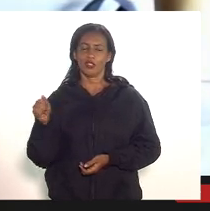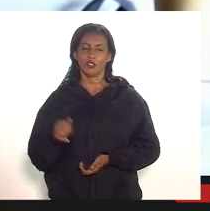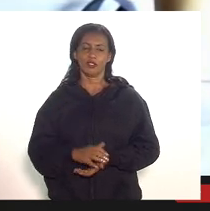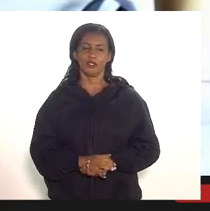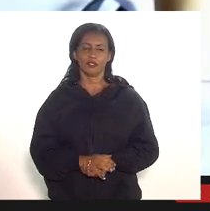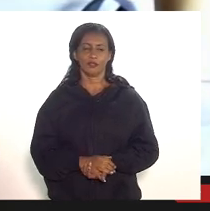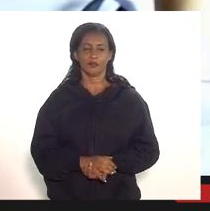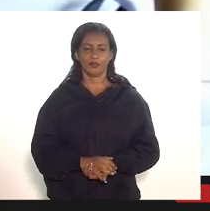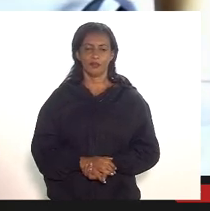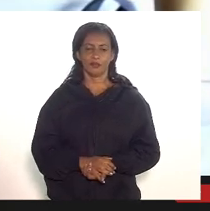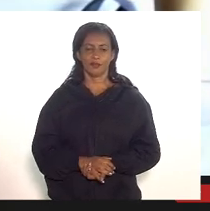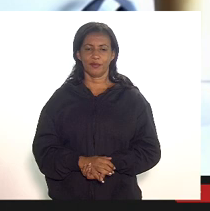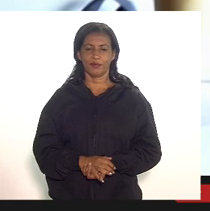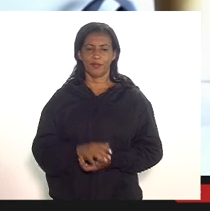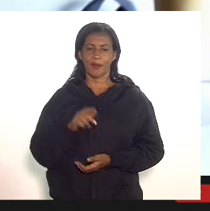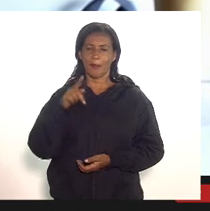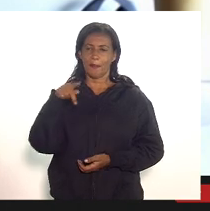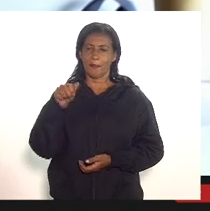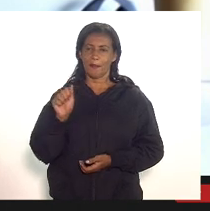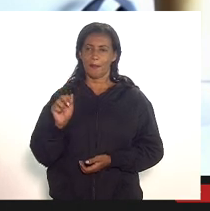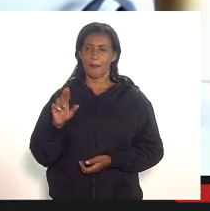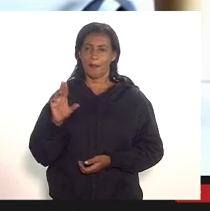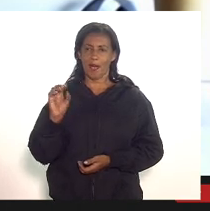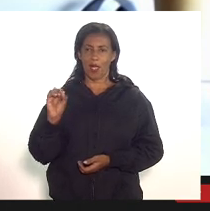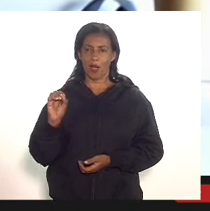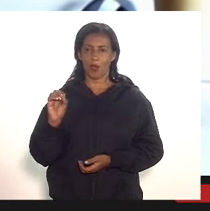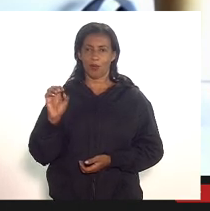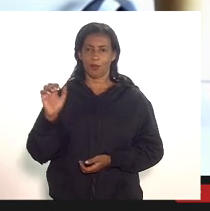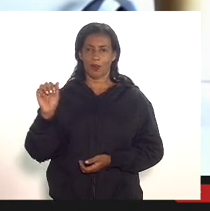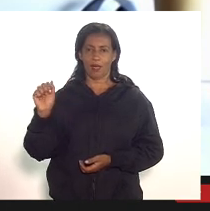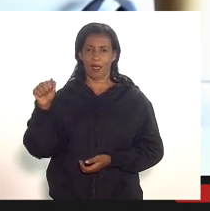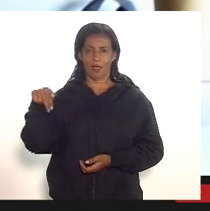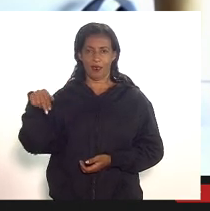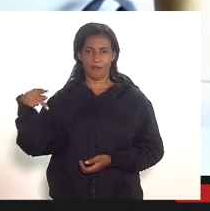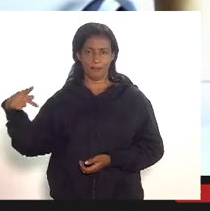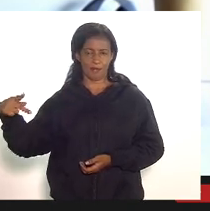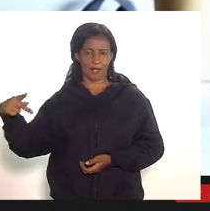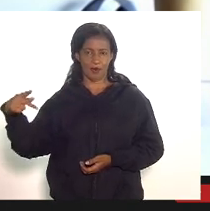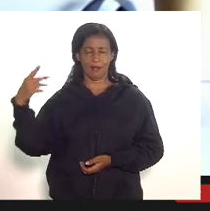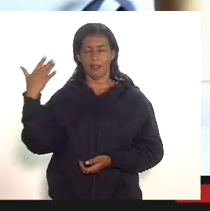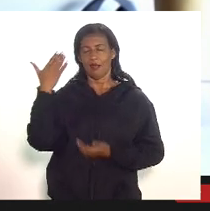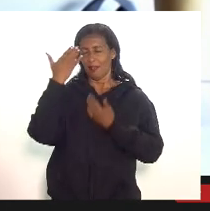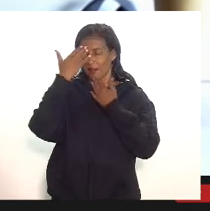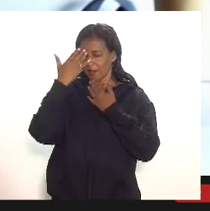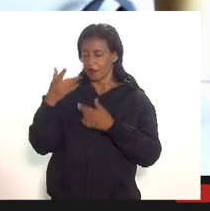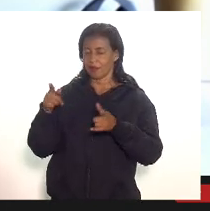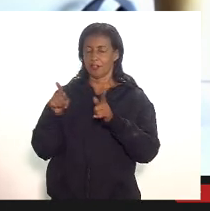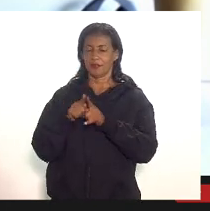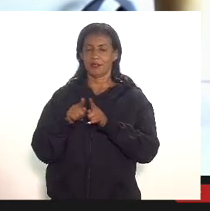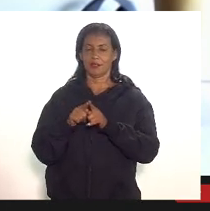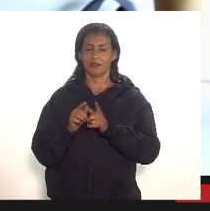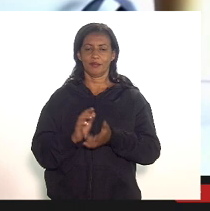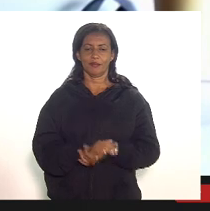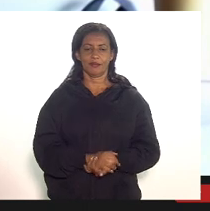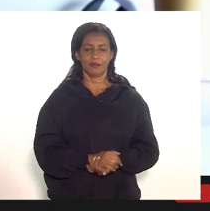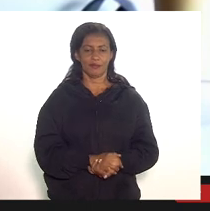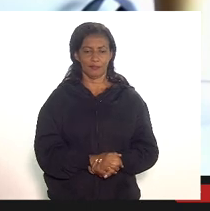do Mauro Osório pela NP agradecer a presença dos nossos